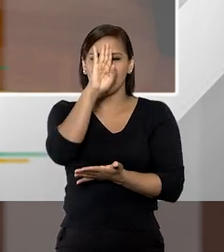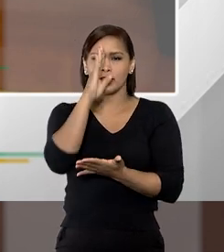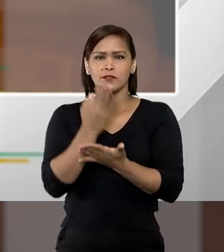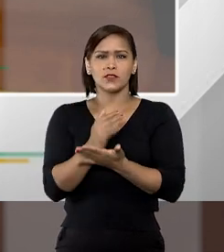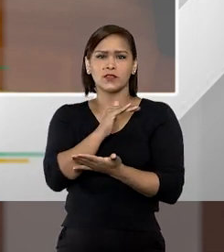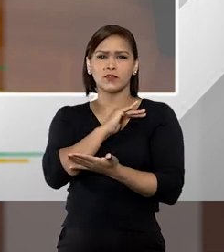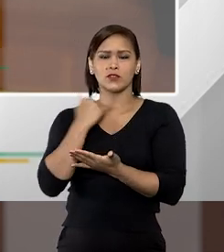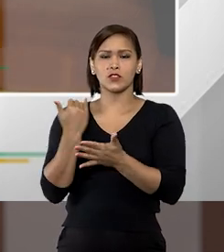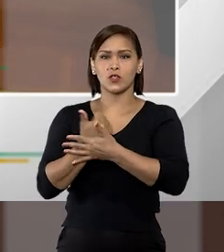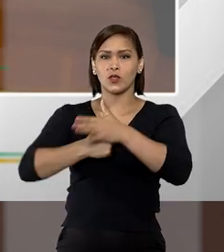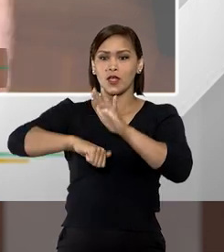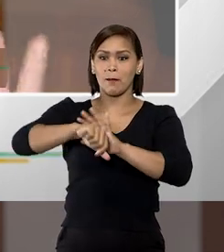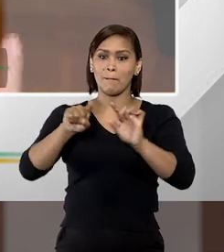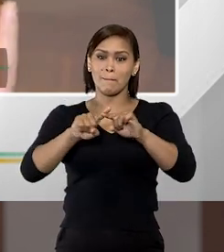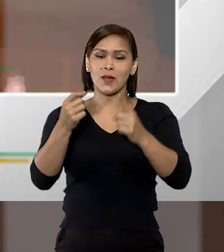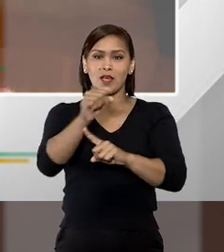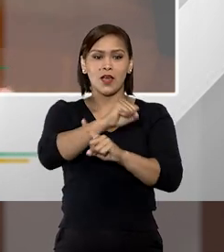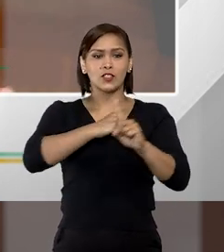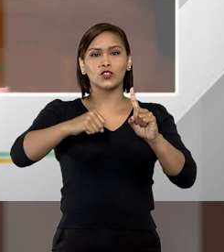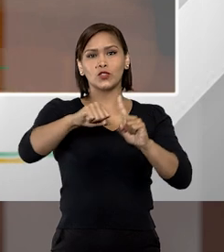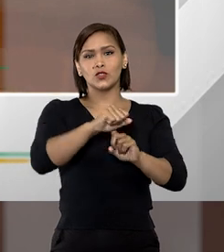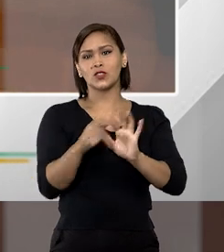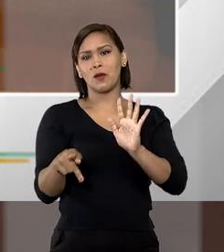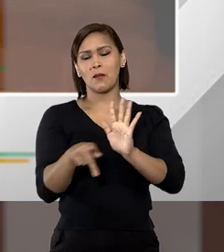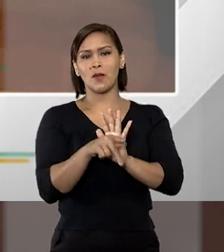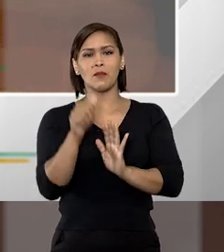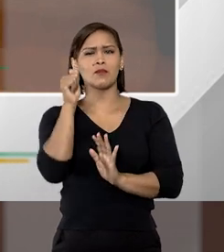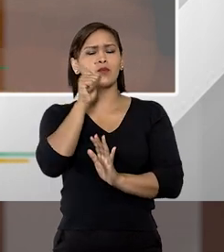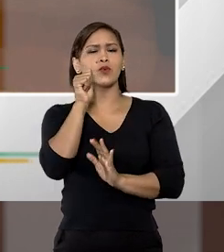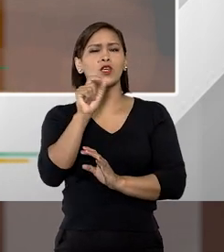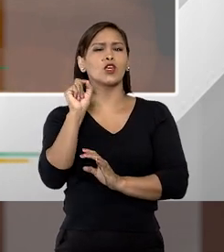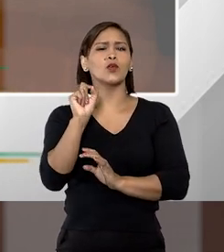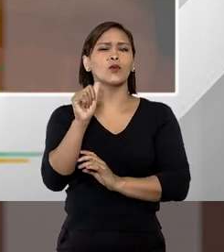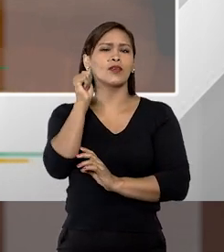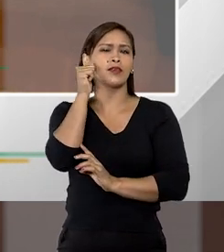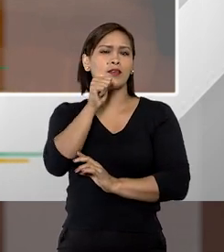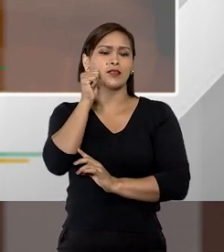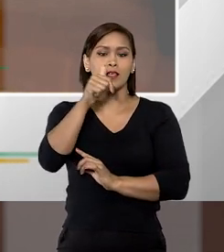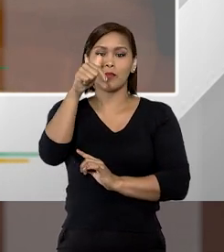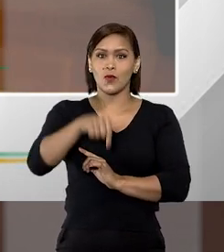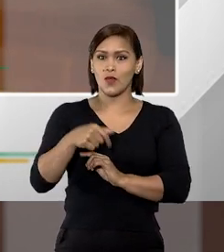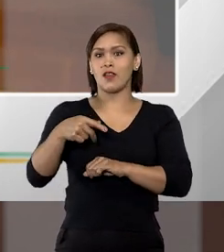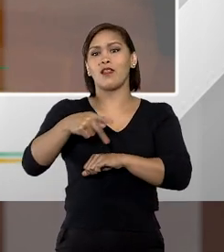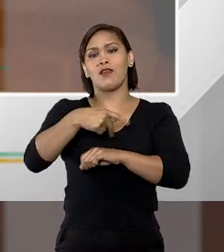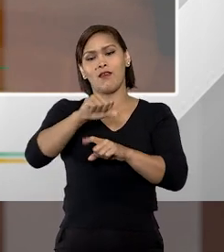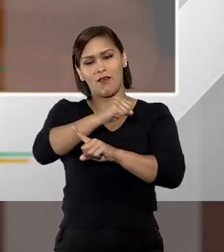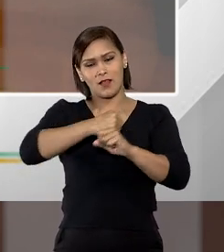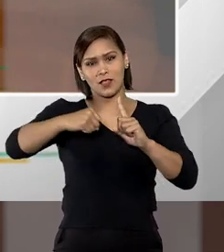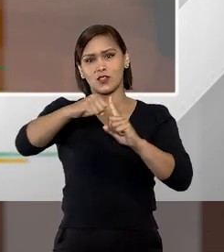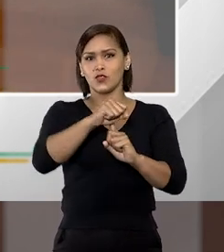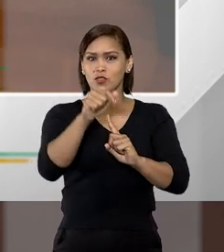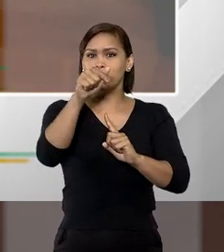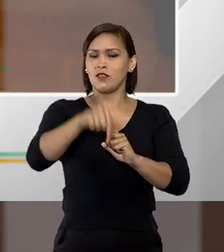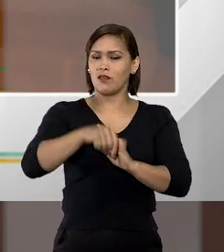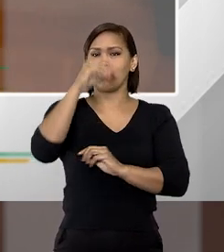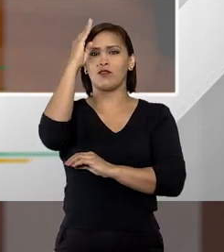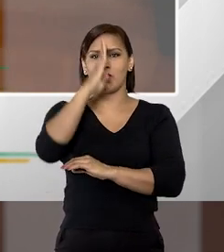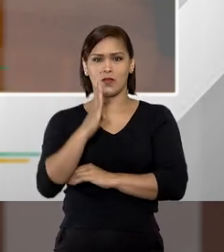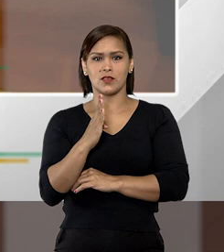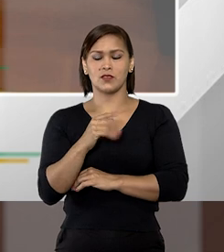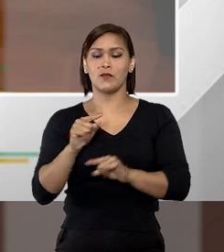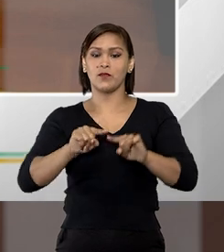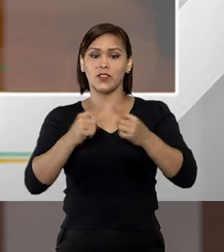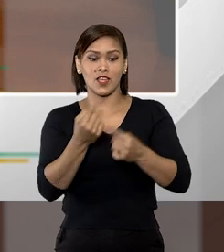sim a condição social de ser mulher. E o que é ser mulher na nossa sociedade? O que é ser mulher no Brasil?